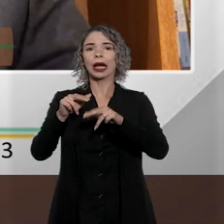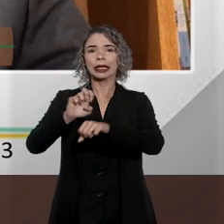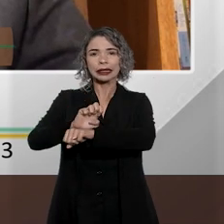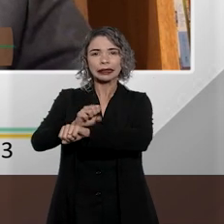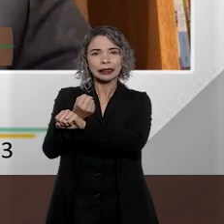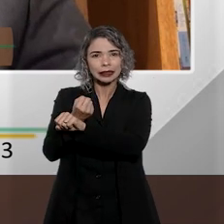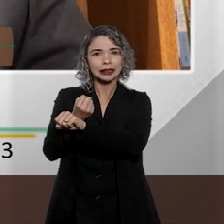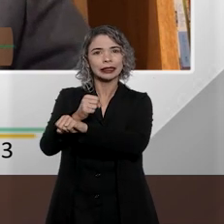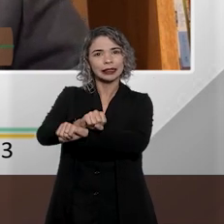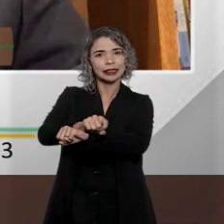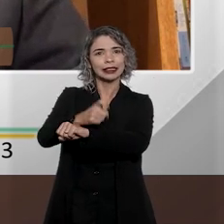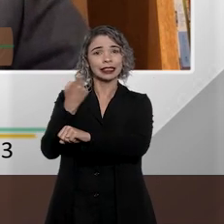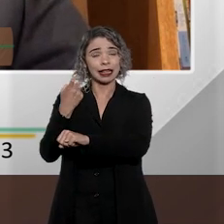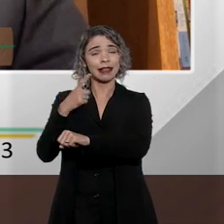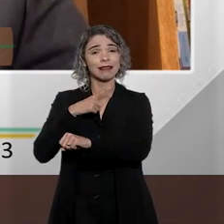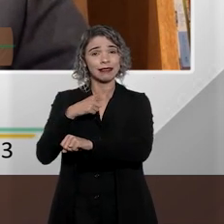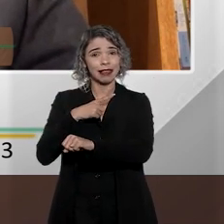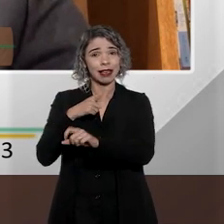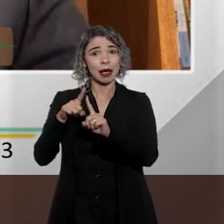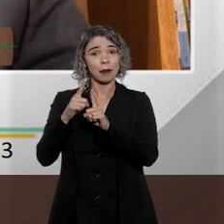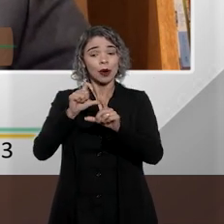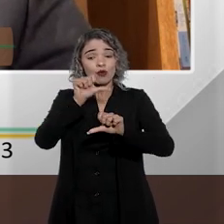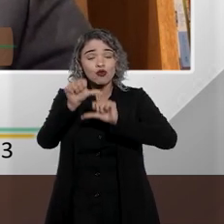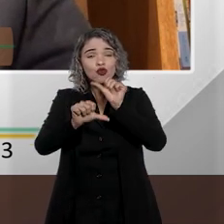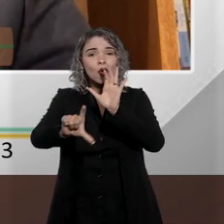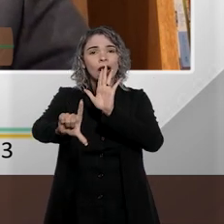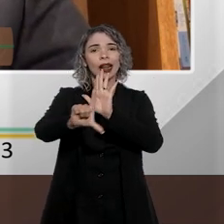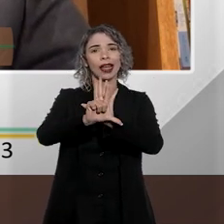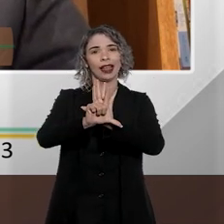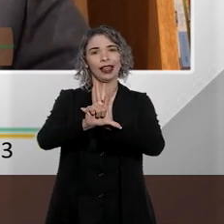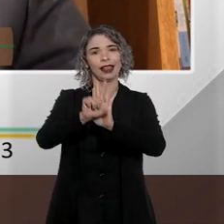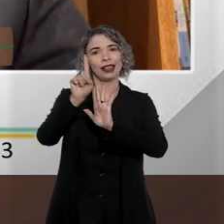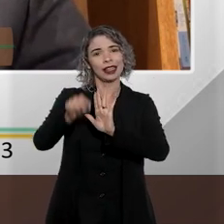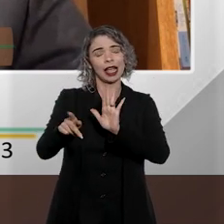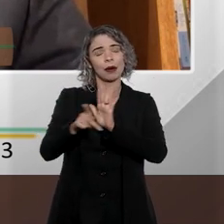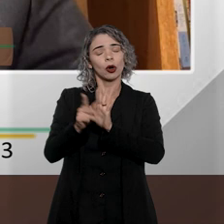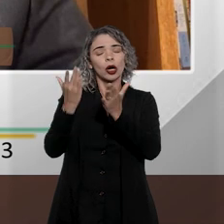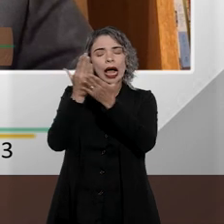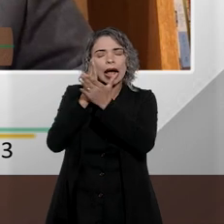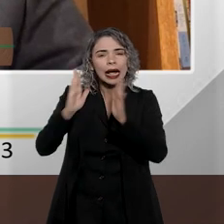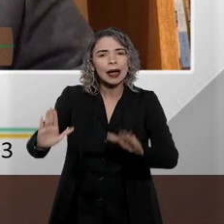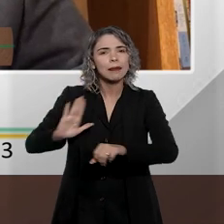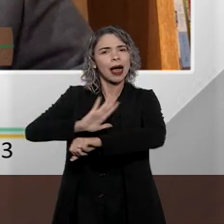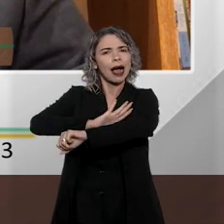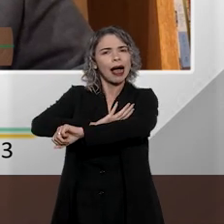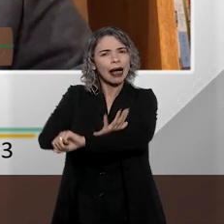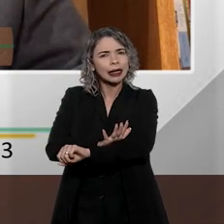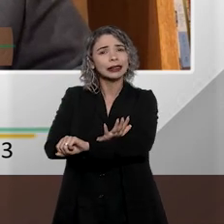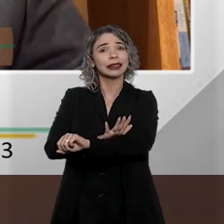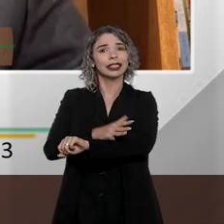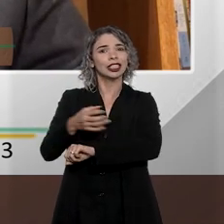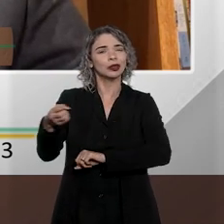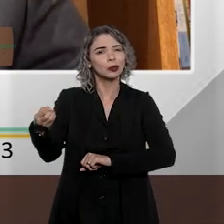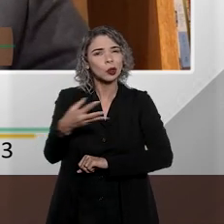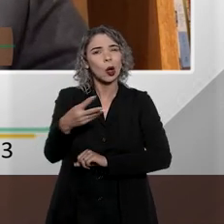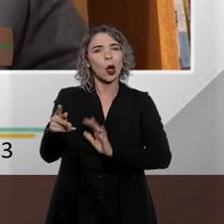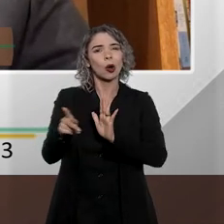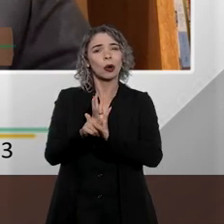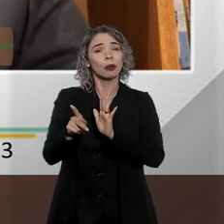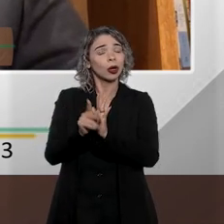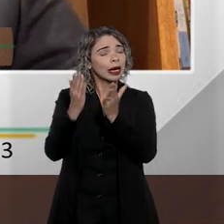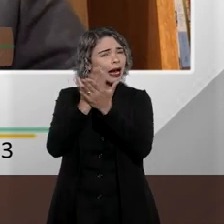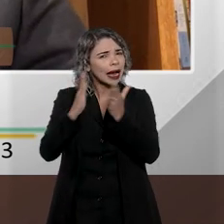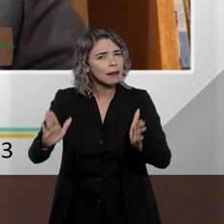ex-escravizados, passamos para uma legislação que é uma legislação de combate ao racismo, uma legislação que é para